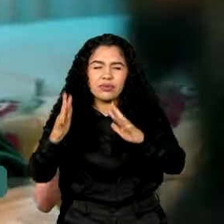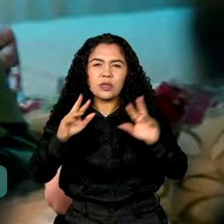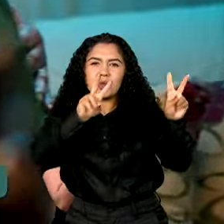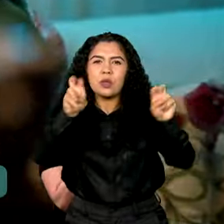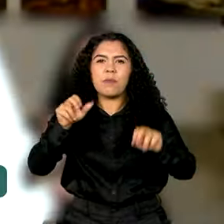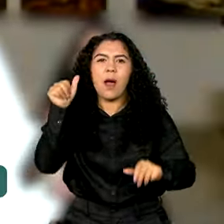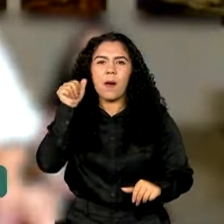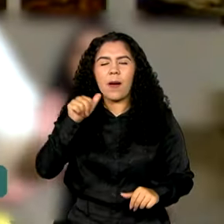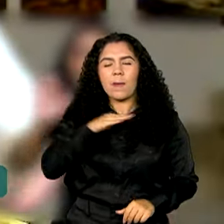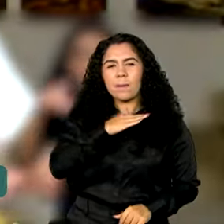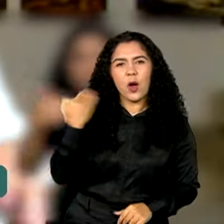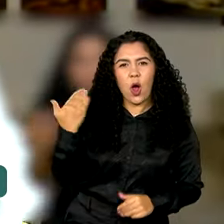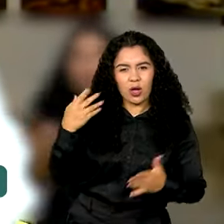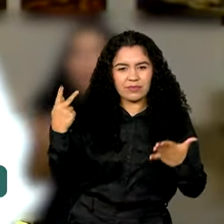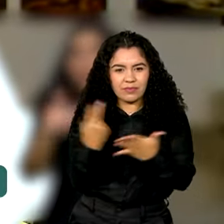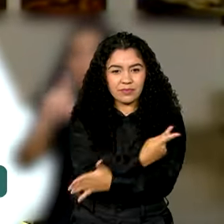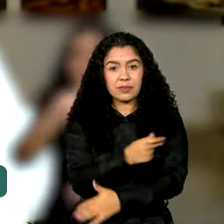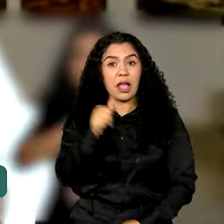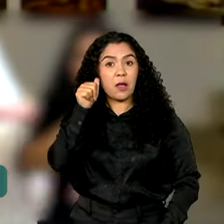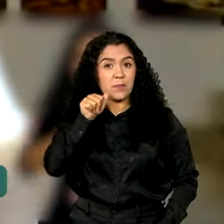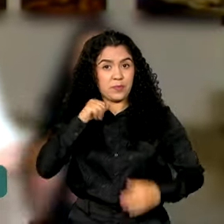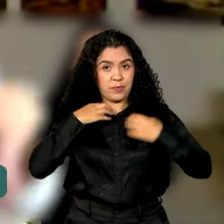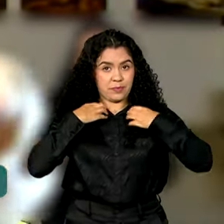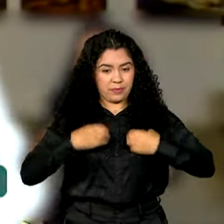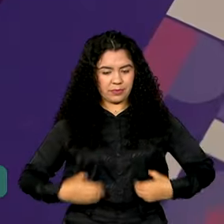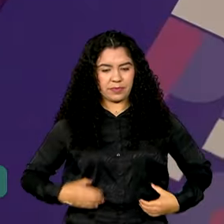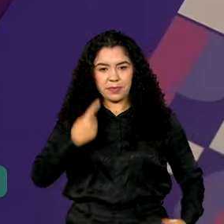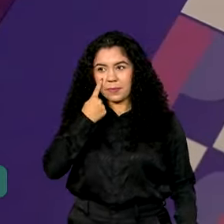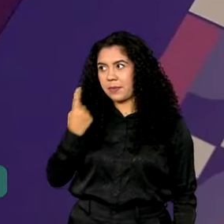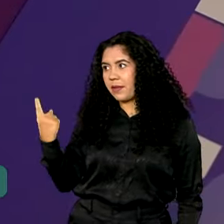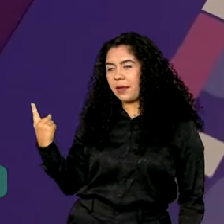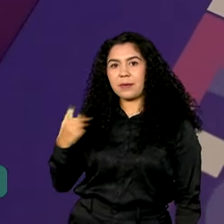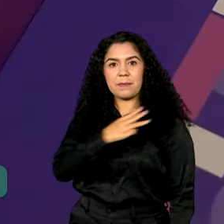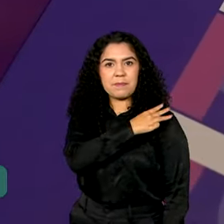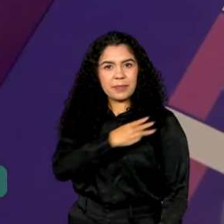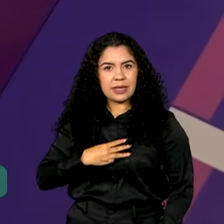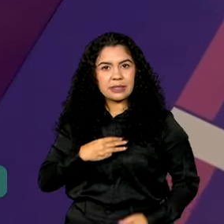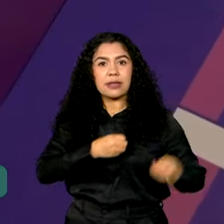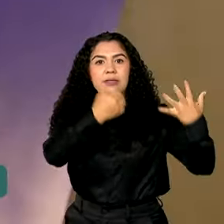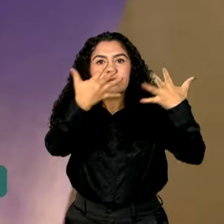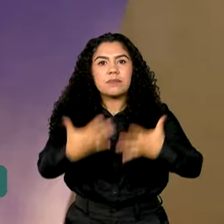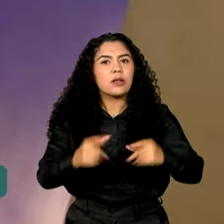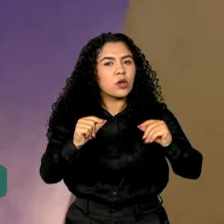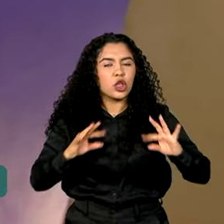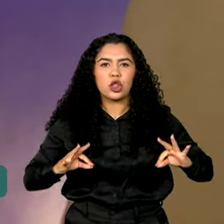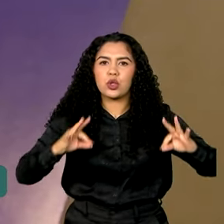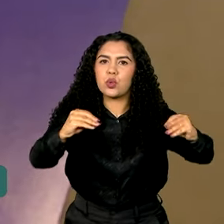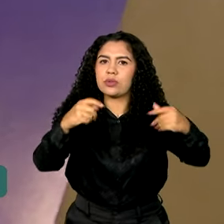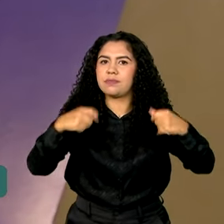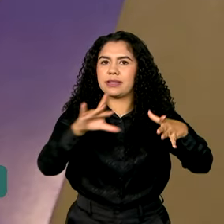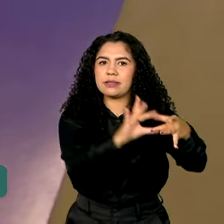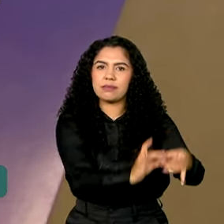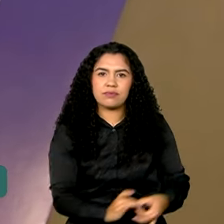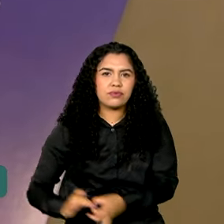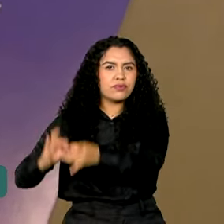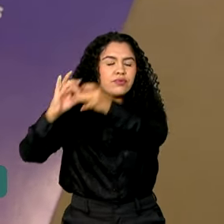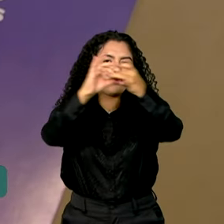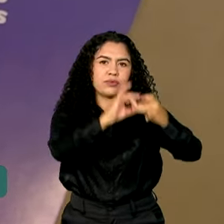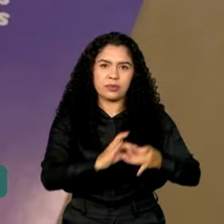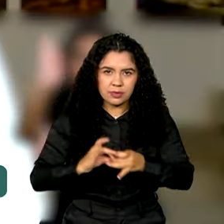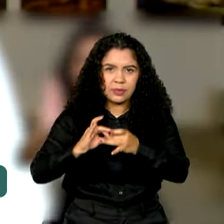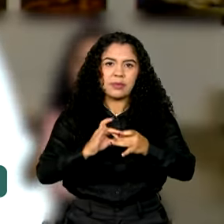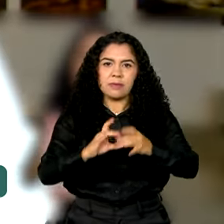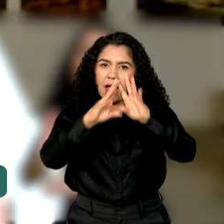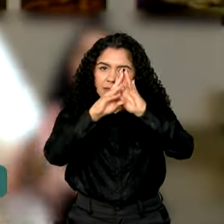morte anunciada. A ministra Cida sempre lembra que é preciso a união de todos para apagar o final trágico desse